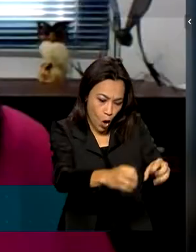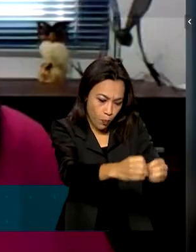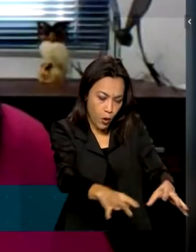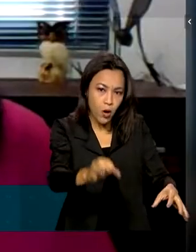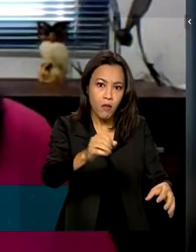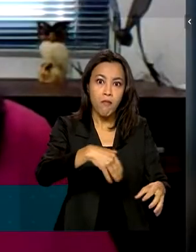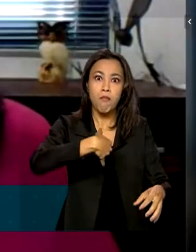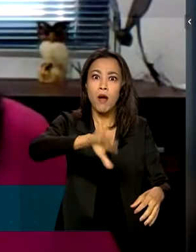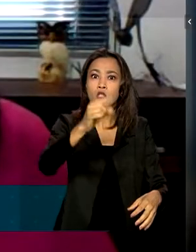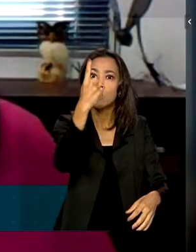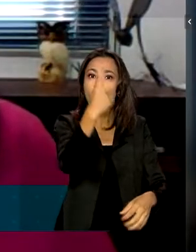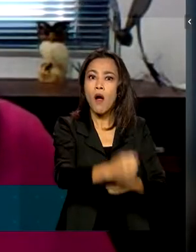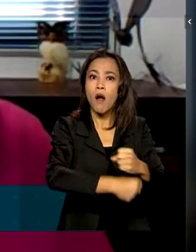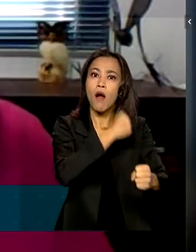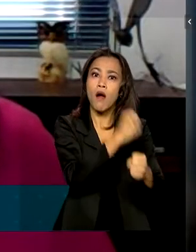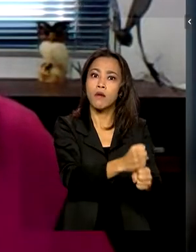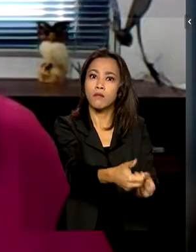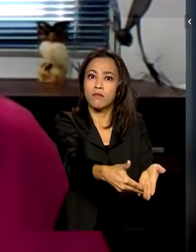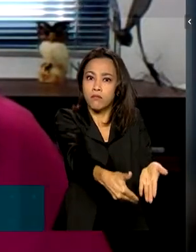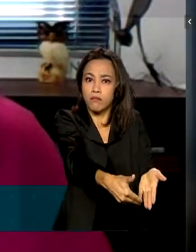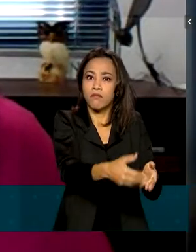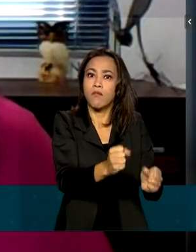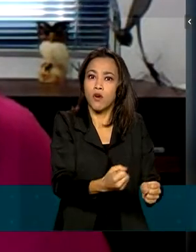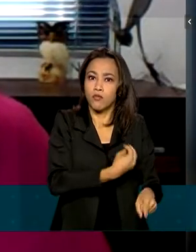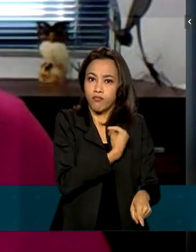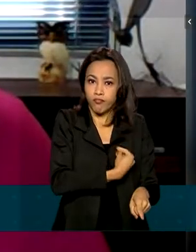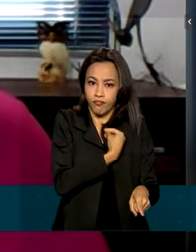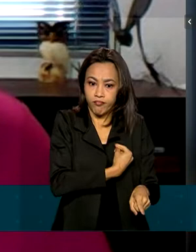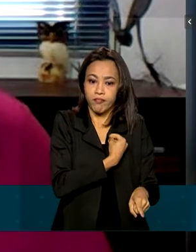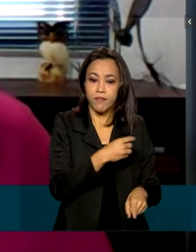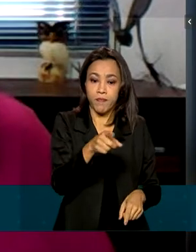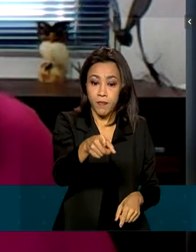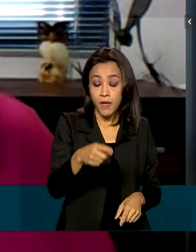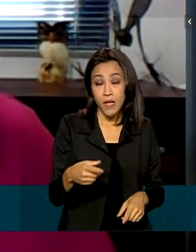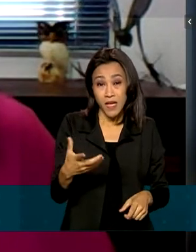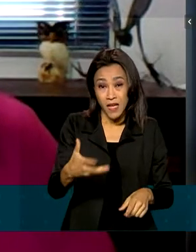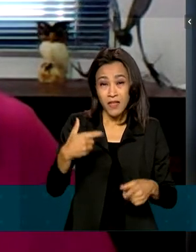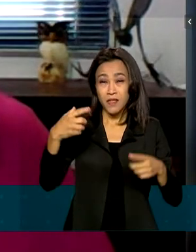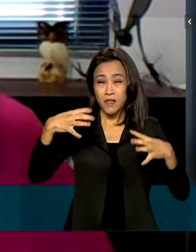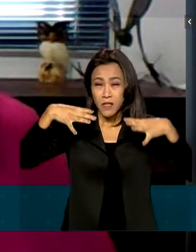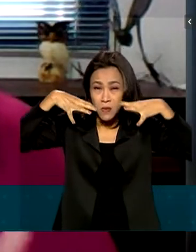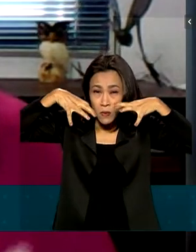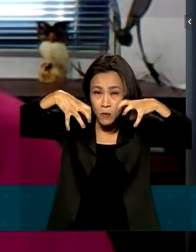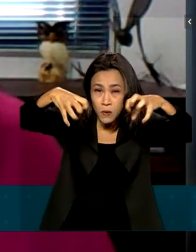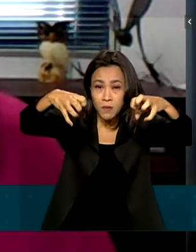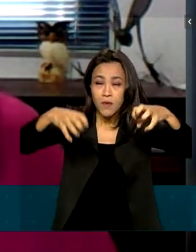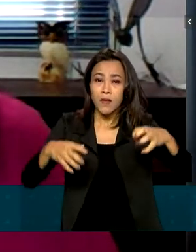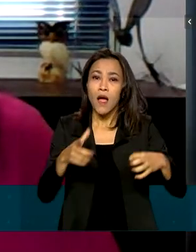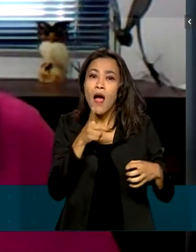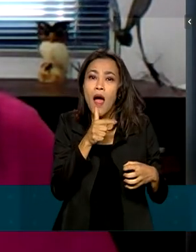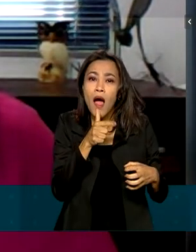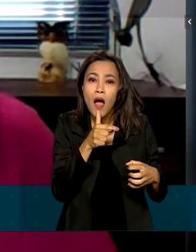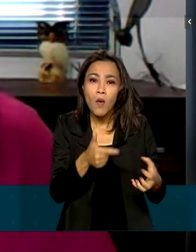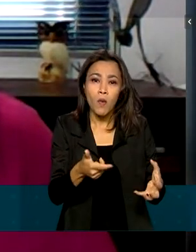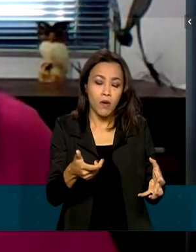ano. Esse ambiente seco pode estar propiciando um acúmulo de água